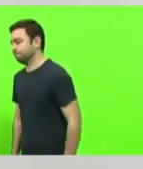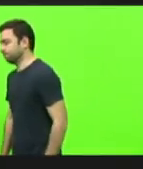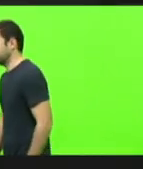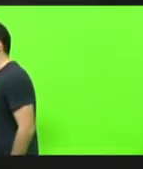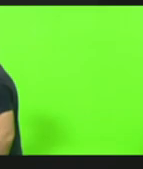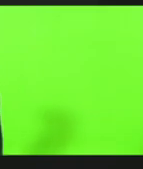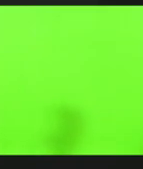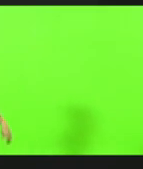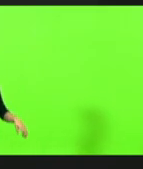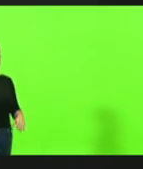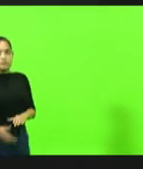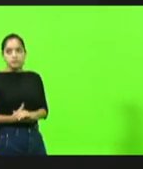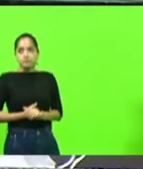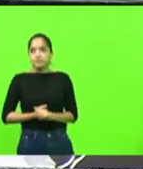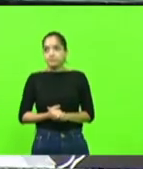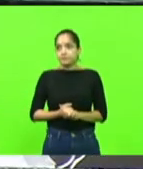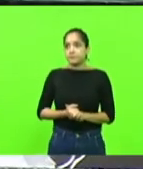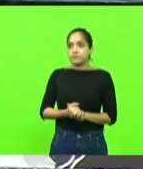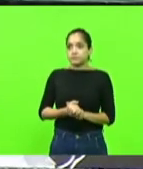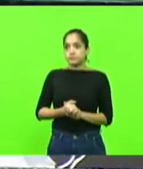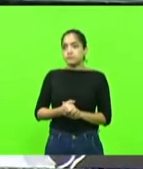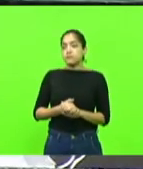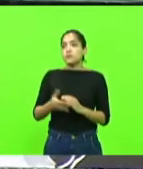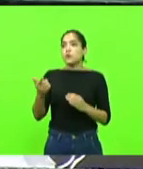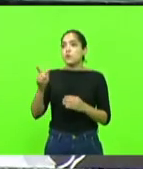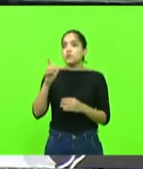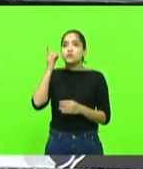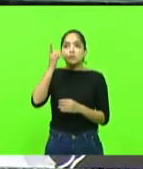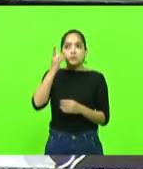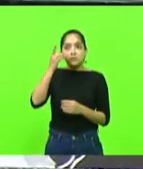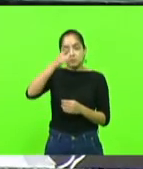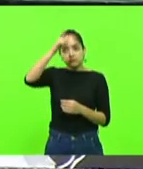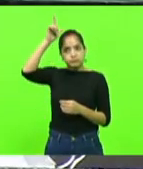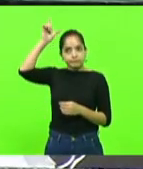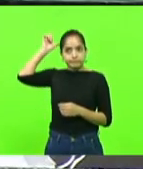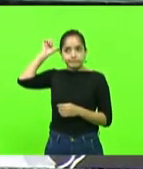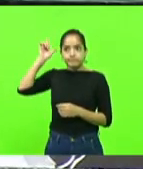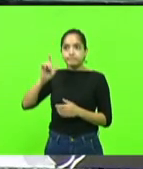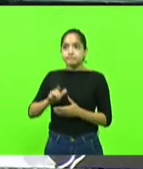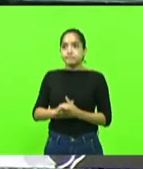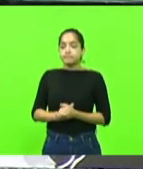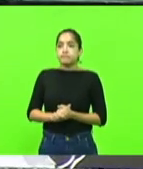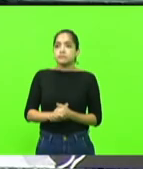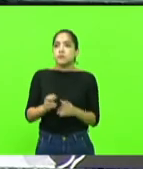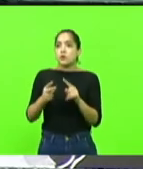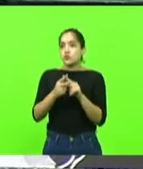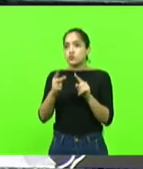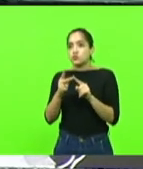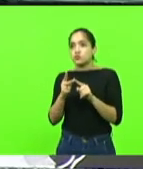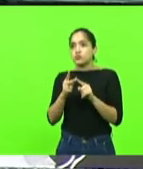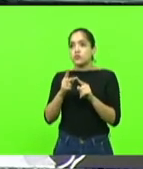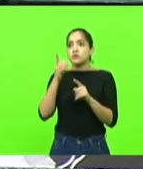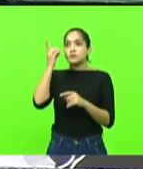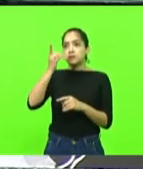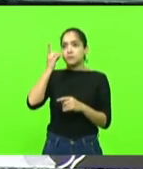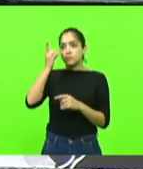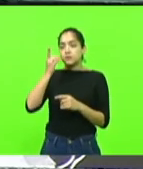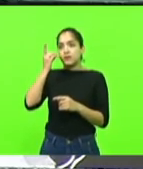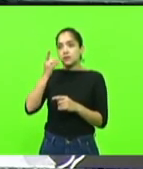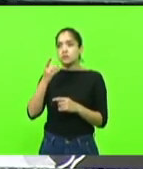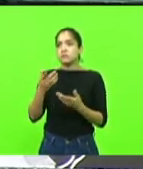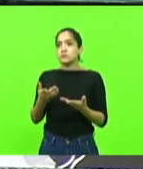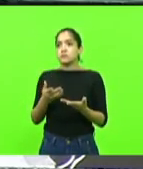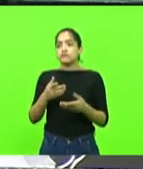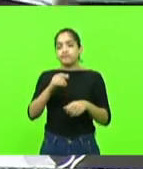Obrigado, deputado Floriani. Obrigado, próximo orador inscrito, o sargento Lima. Os dois deputados da minha cidade, né, de